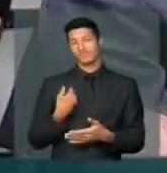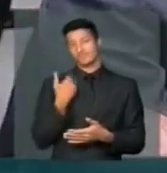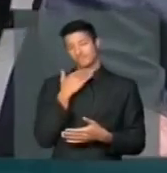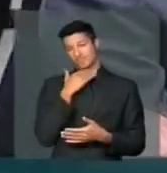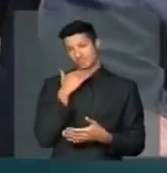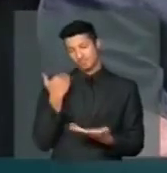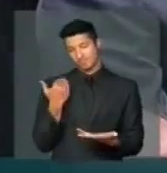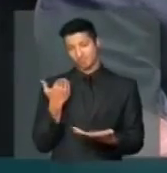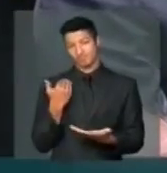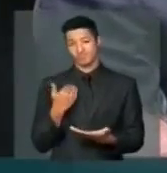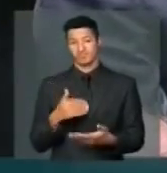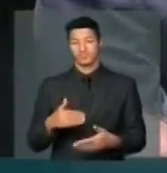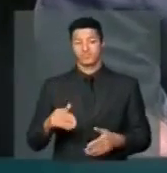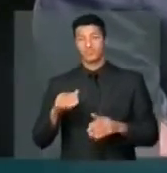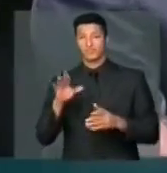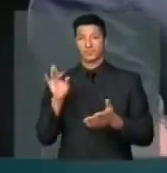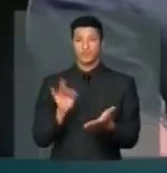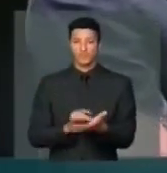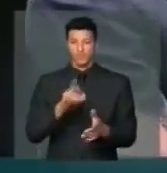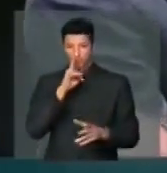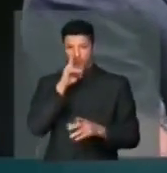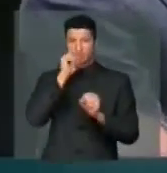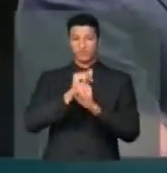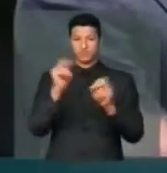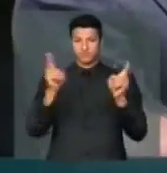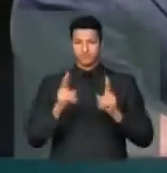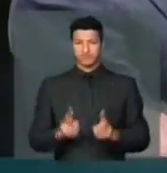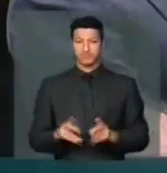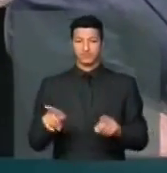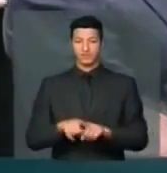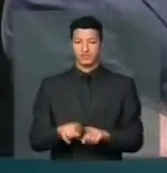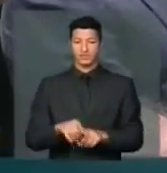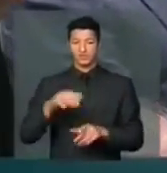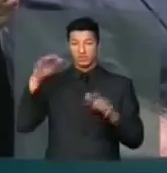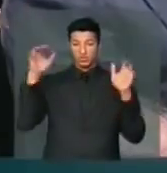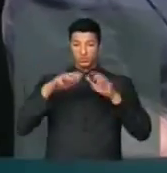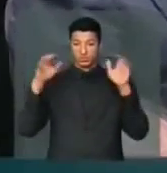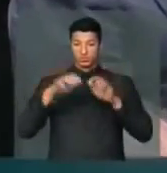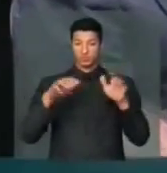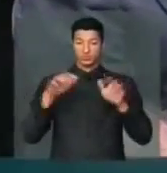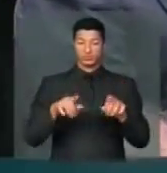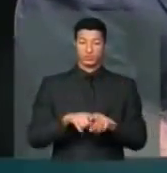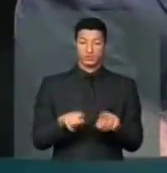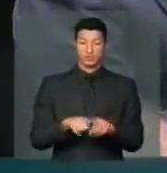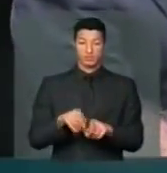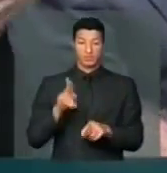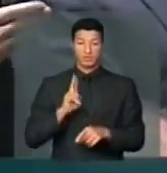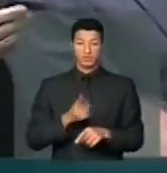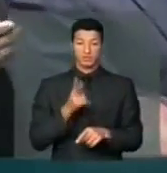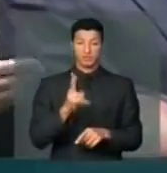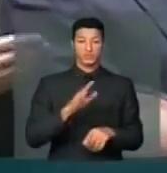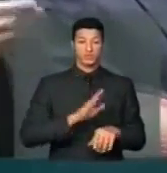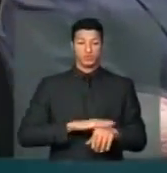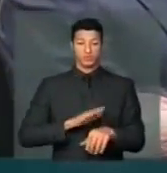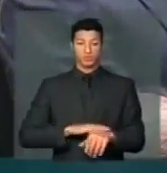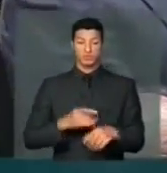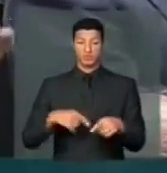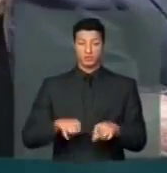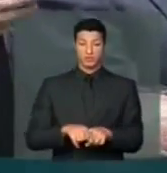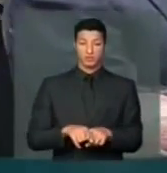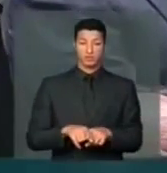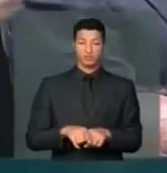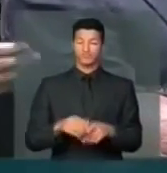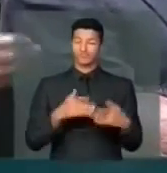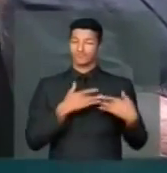em decorrência de fortes vendavais excesso de chuva que inclusive continua neste momento então é